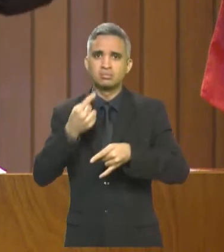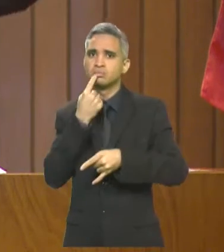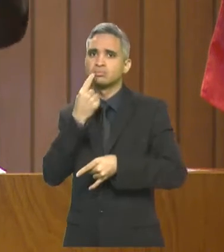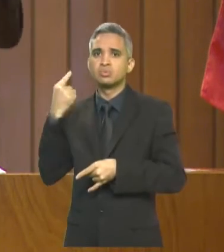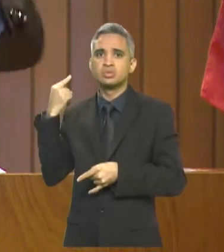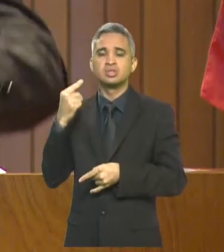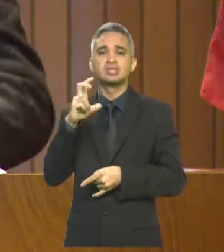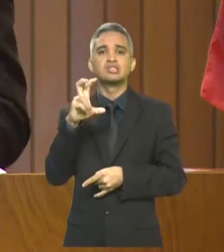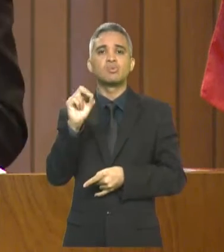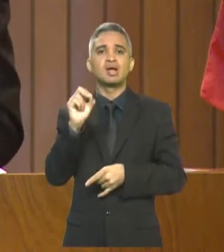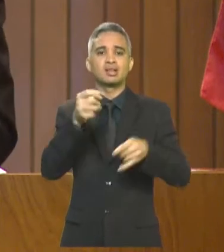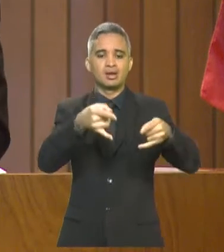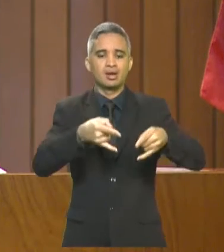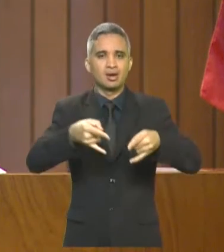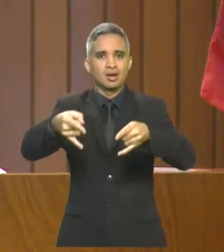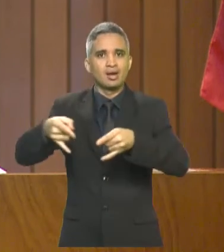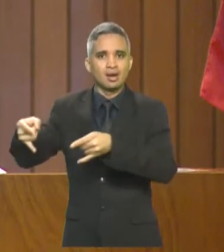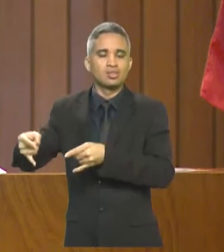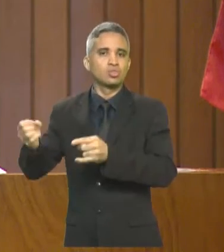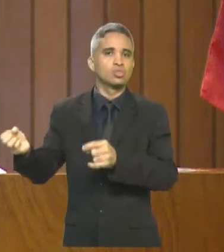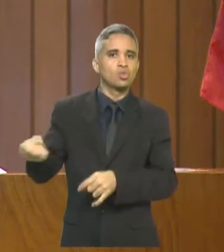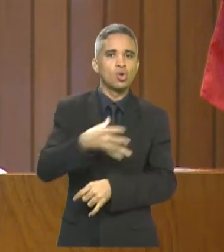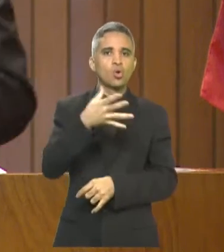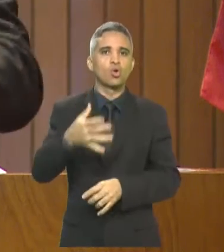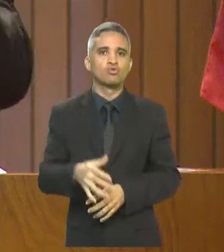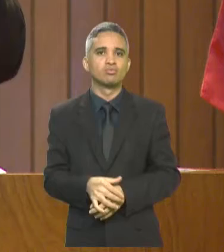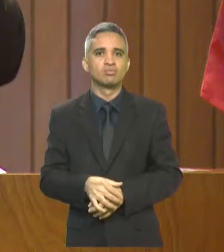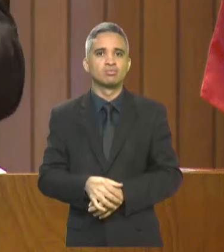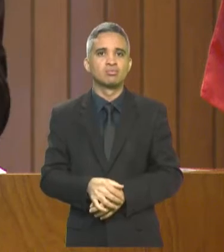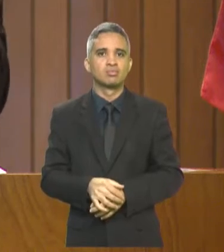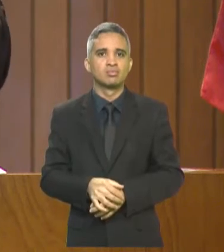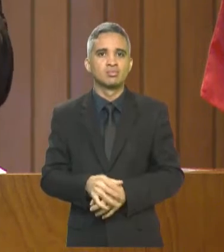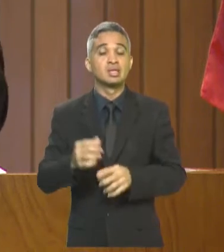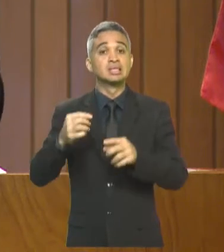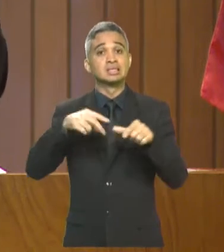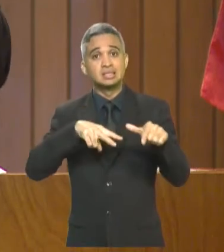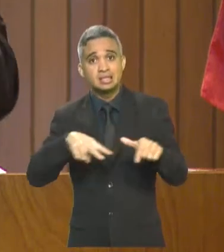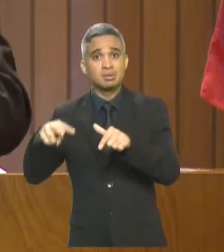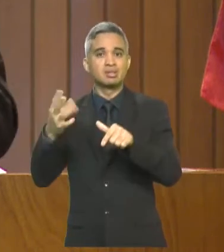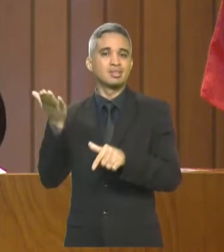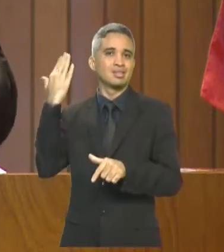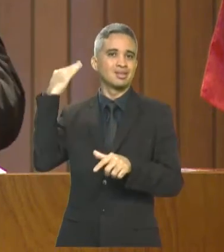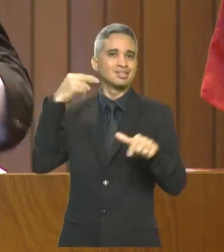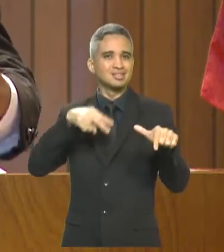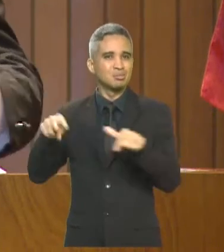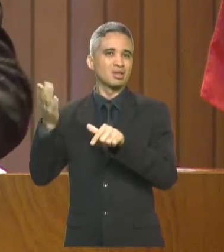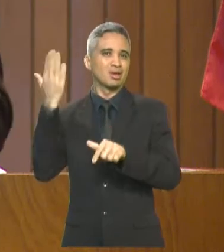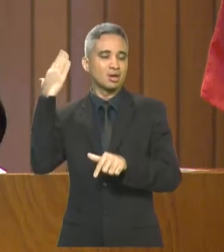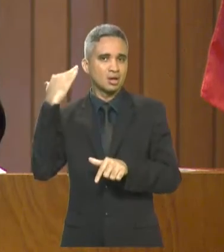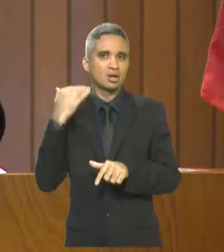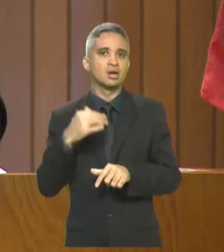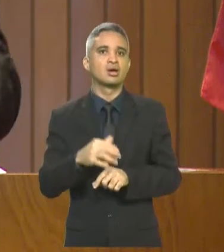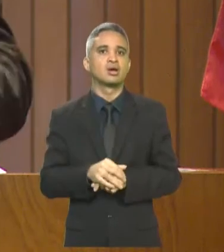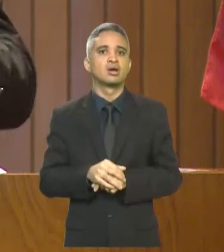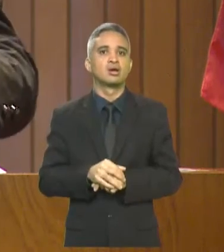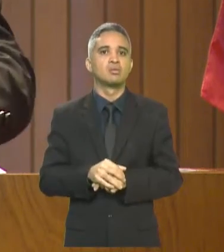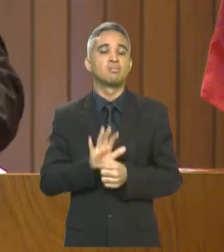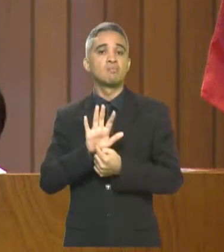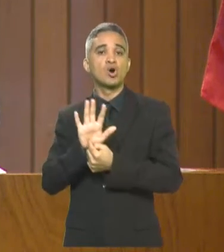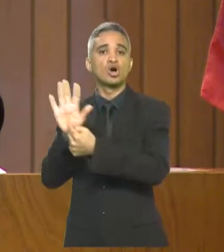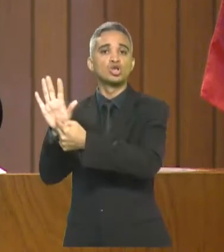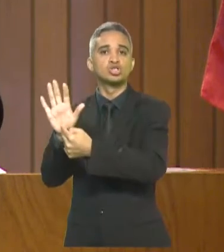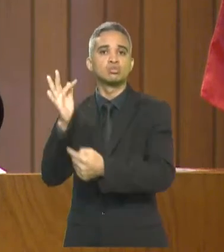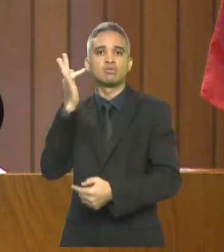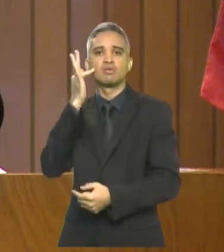leitos, abriu leitos na semana passada, abriu leitos, dando exemplo ao governador Flavidino, como se trabalha, como